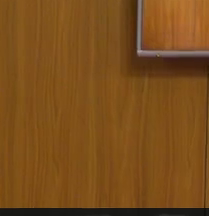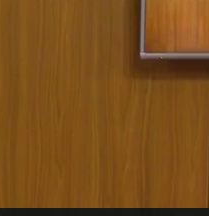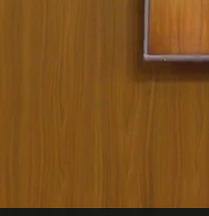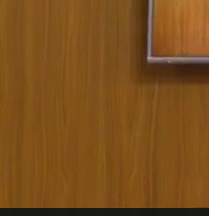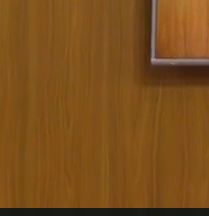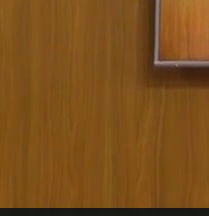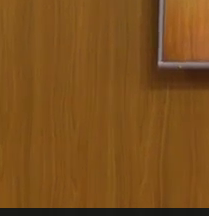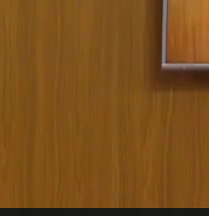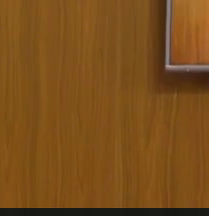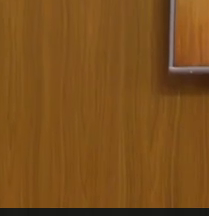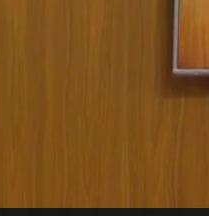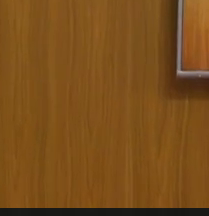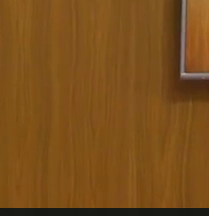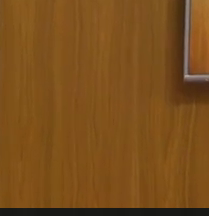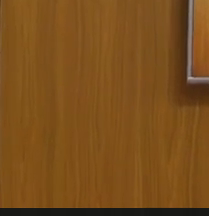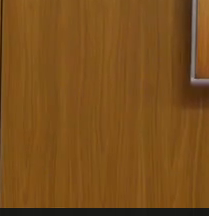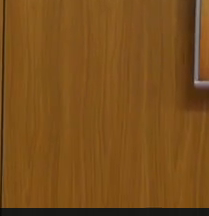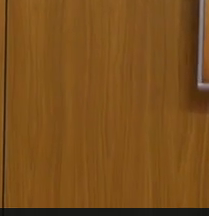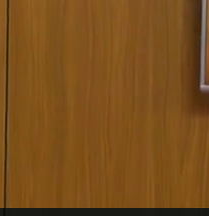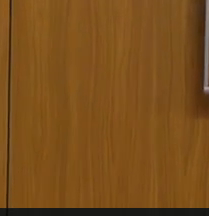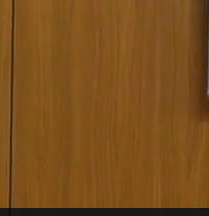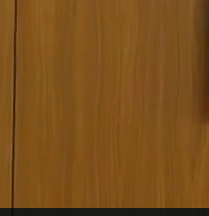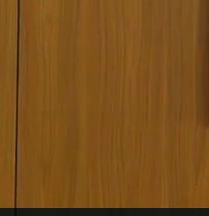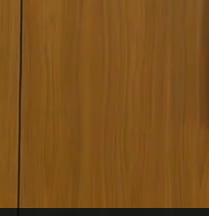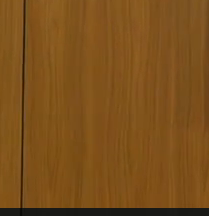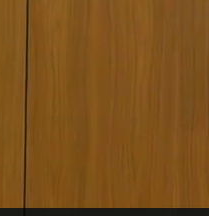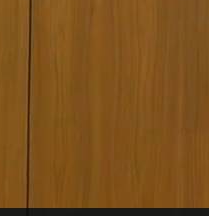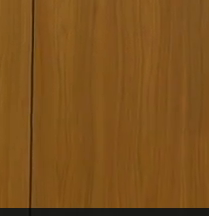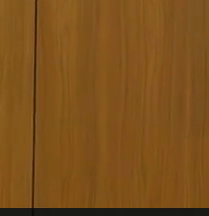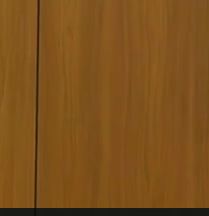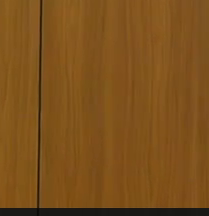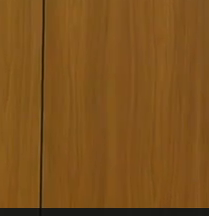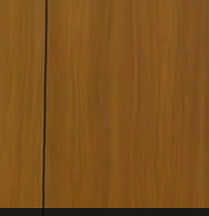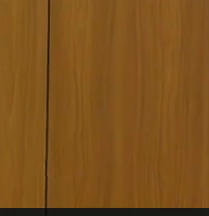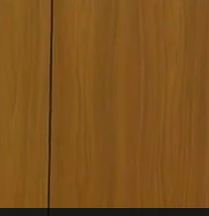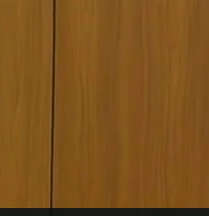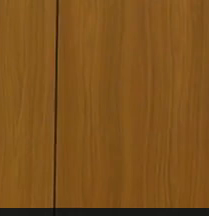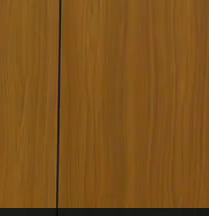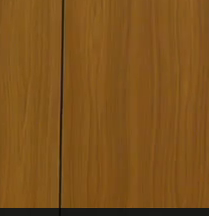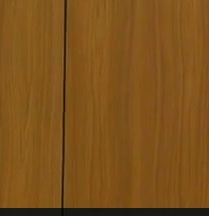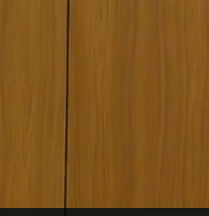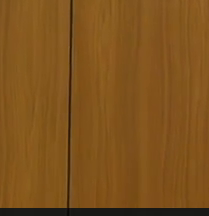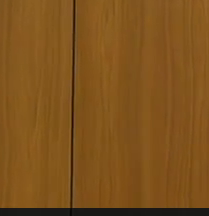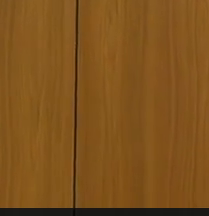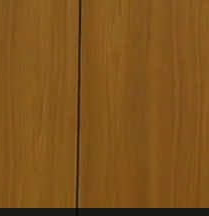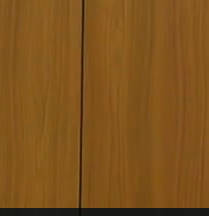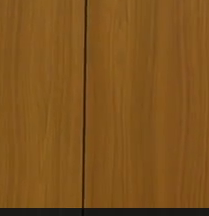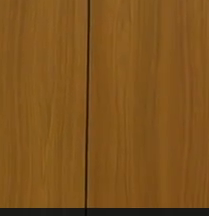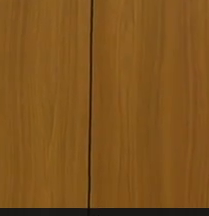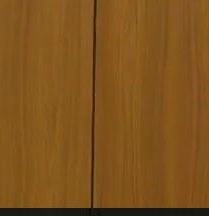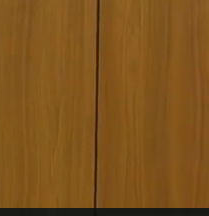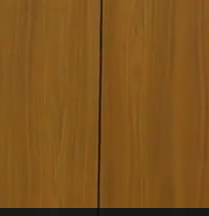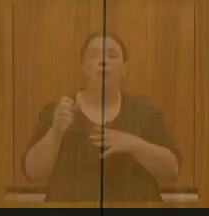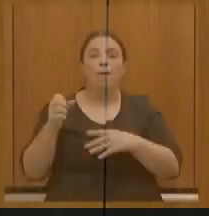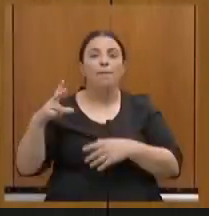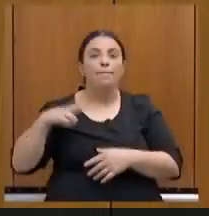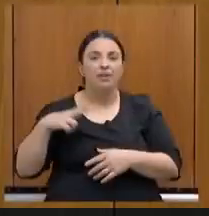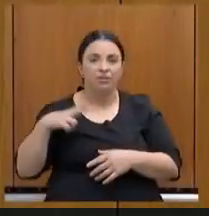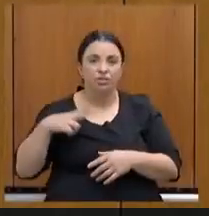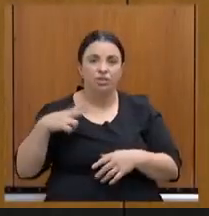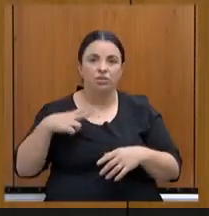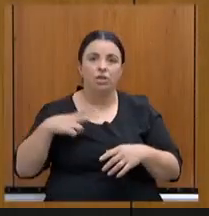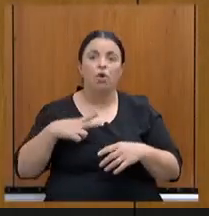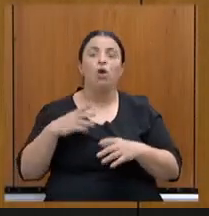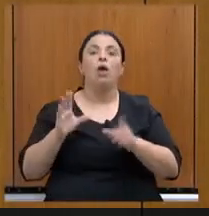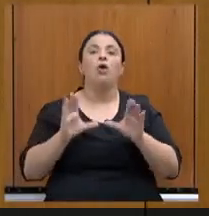dizer, a Comissão Extraordinária das Privatizações, a Comissão de Constituição e Justiça,